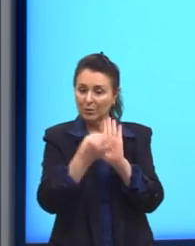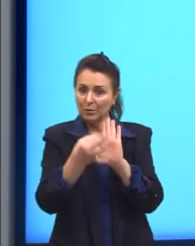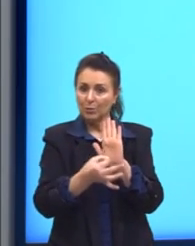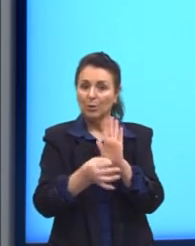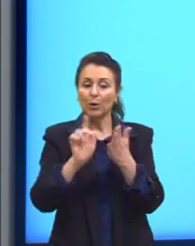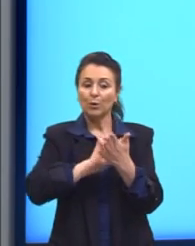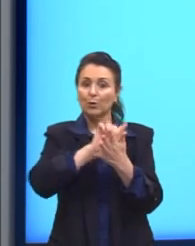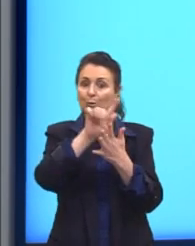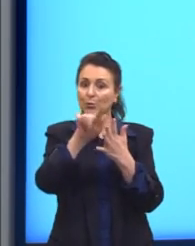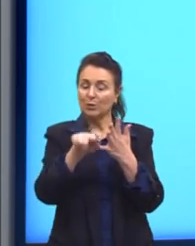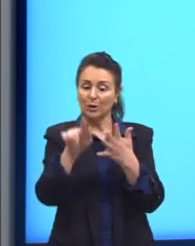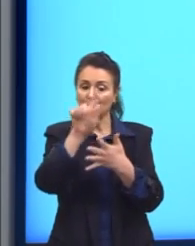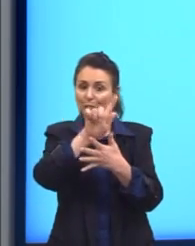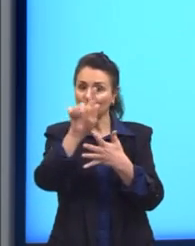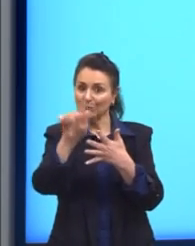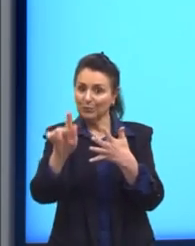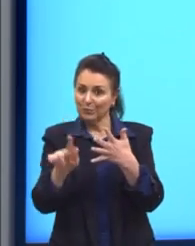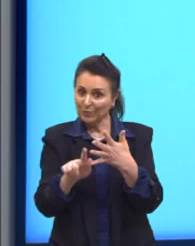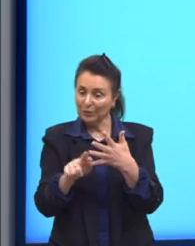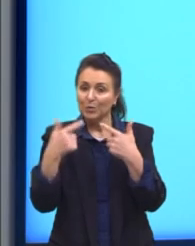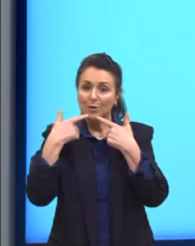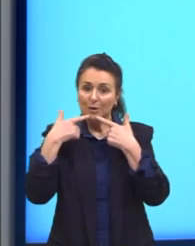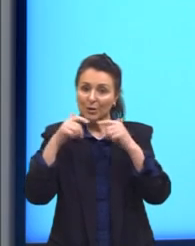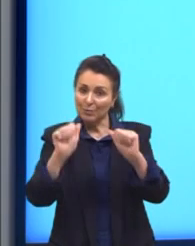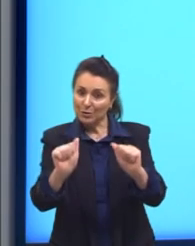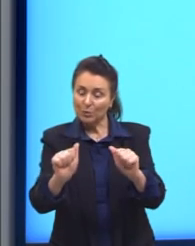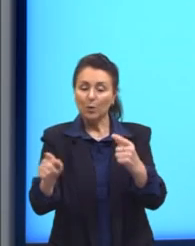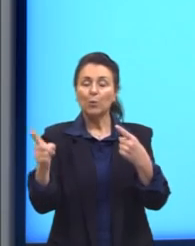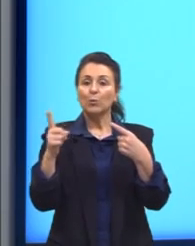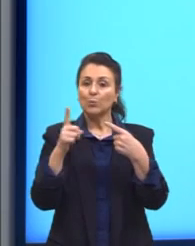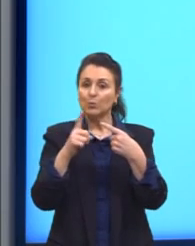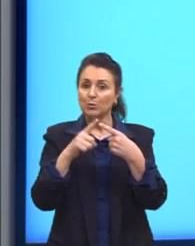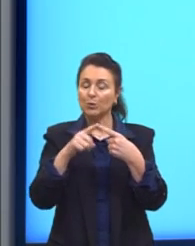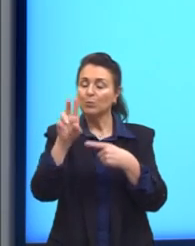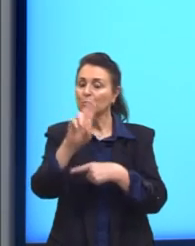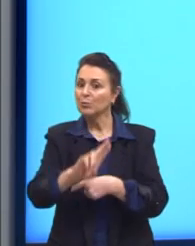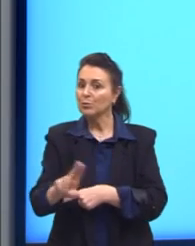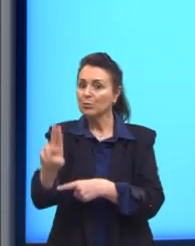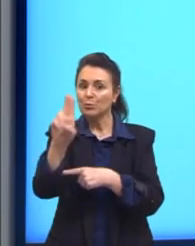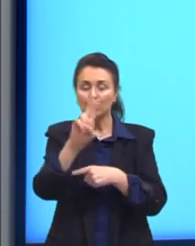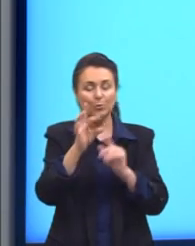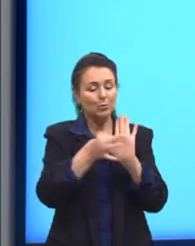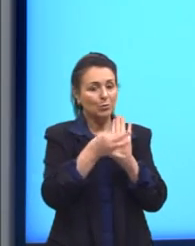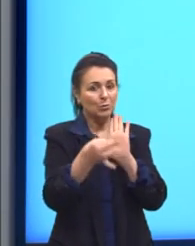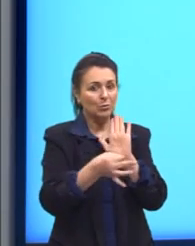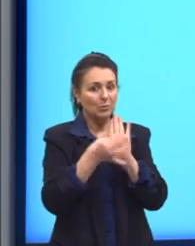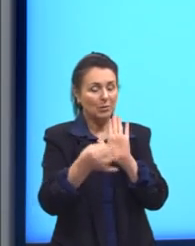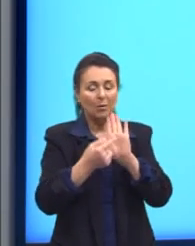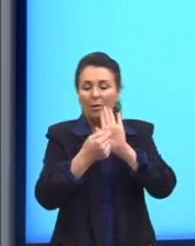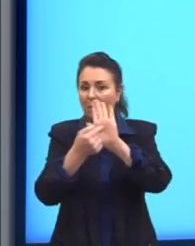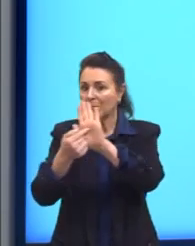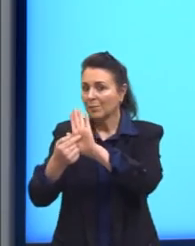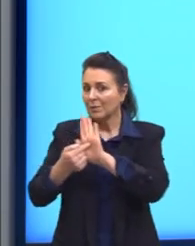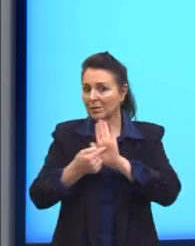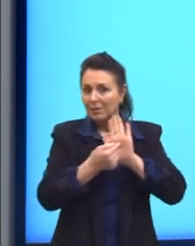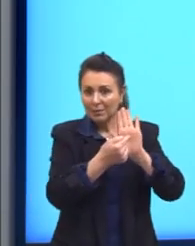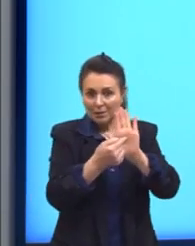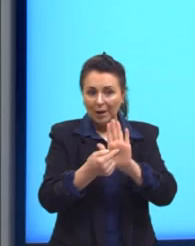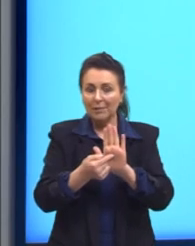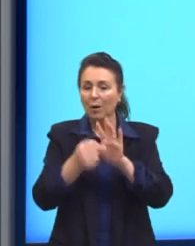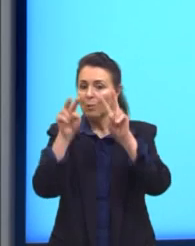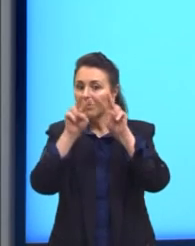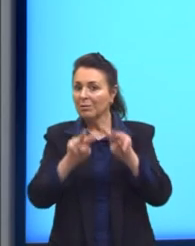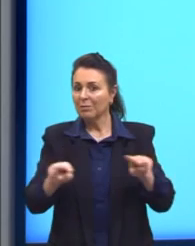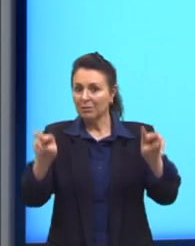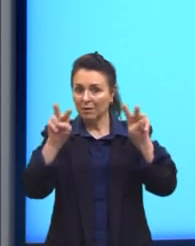gêneros e recursos linguísticos. Os tipos, os usos de argumentação, a apresentação dos pontos de vista,